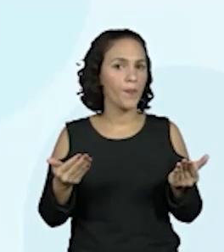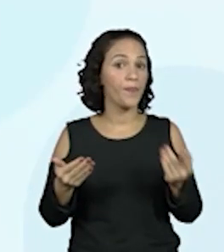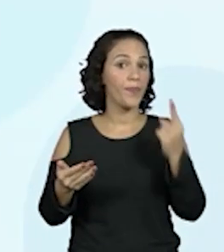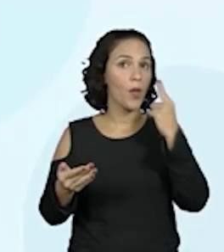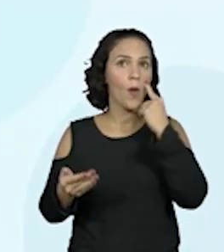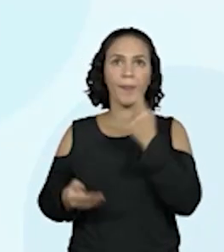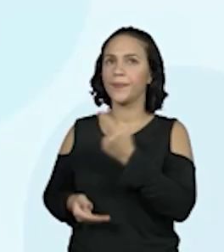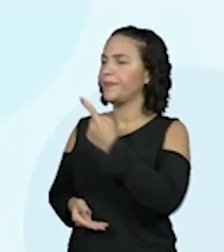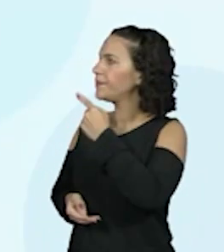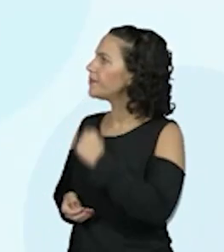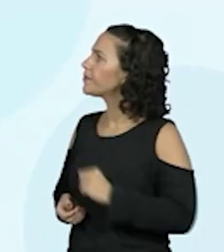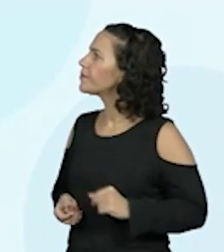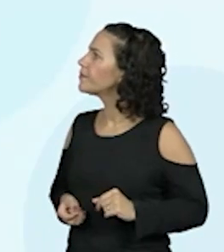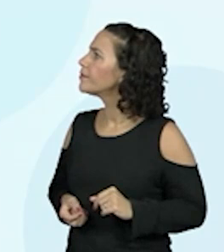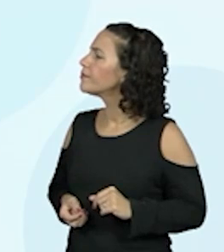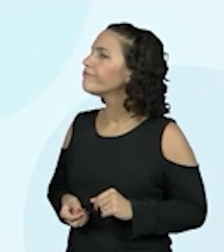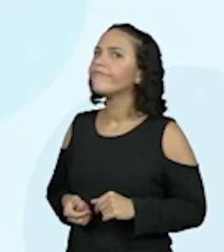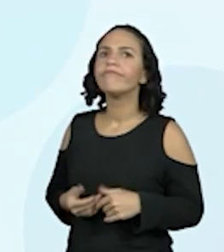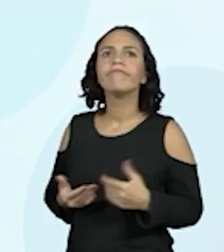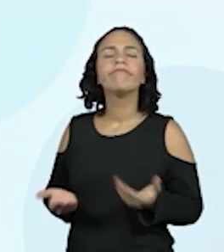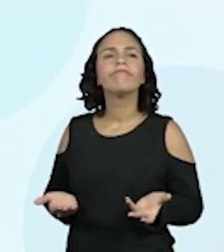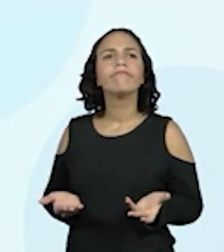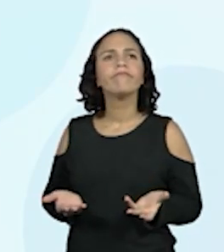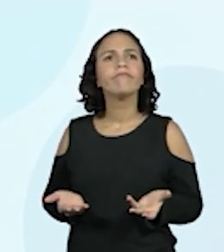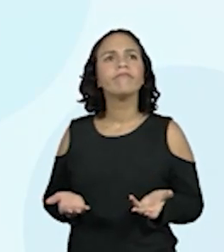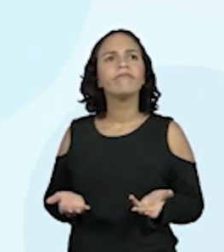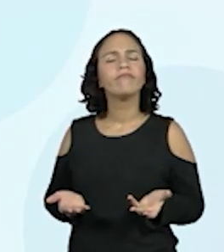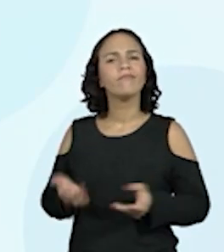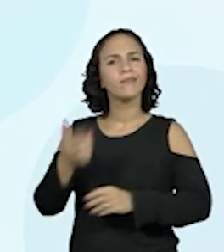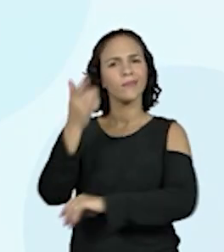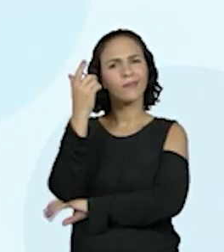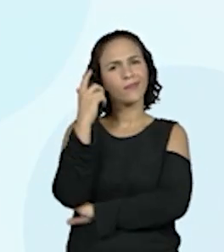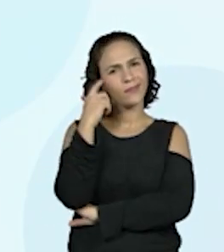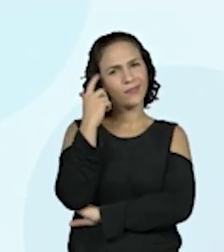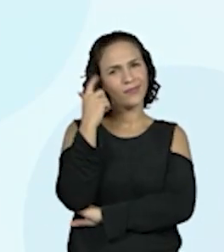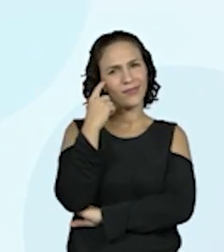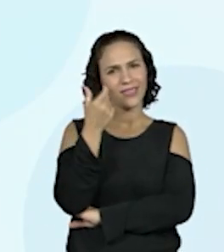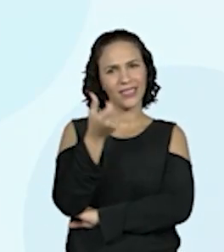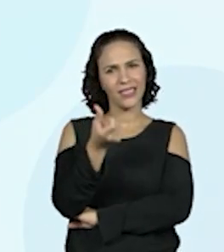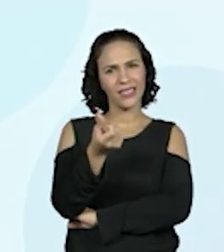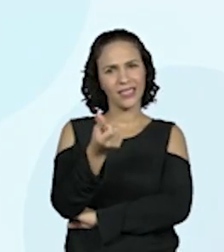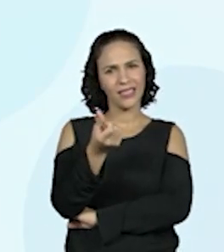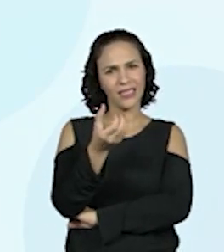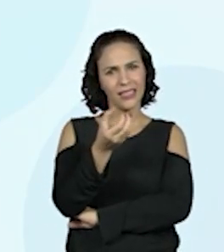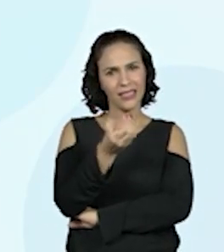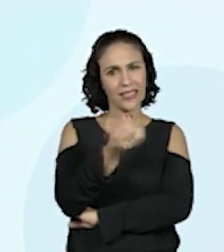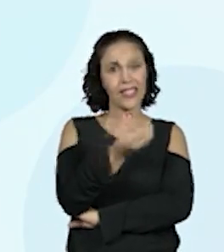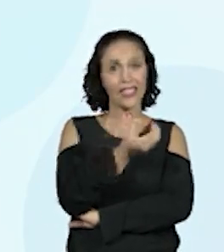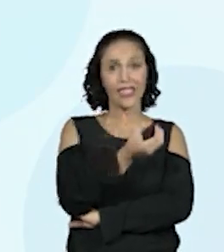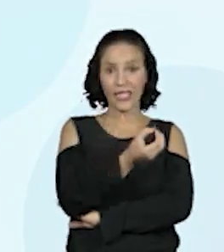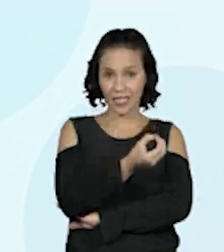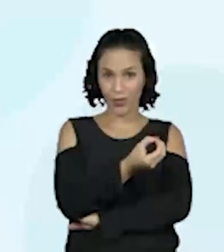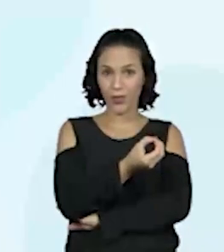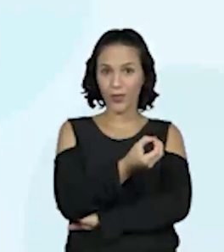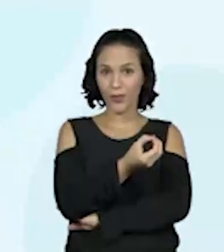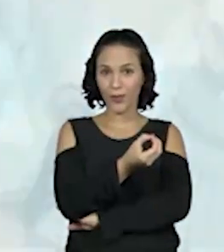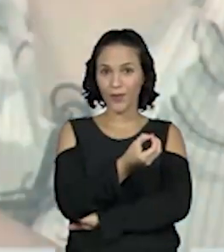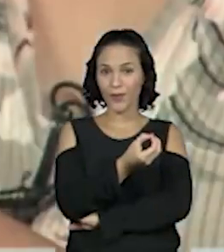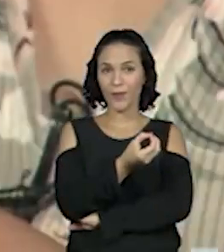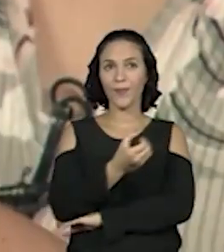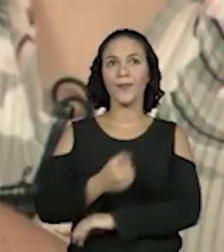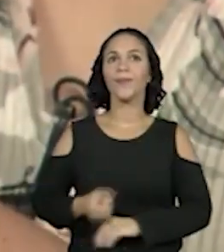a gente tem 600. E aí? Então, 600. Primeira cartela da Proa, ali, Fran.